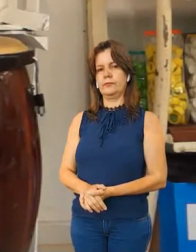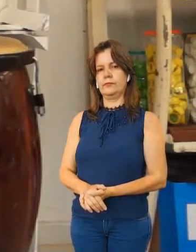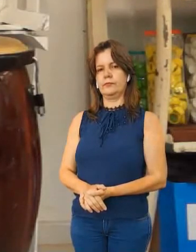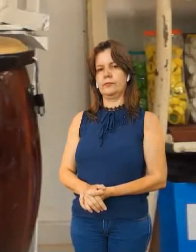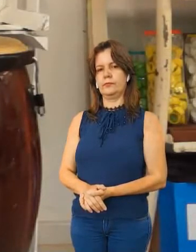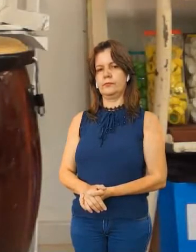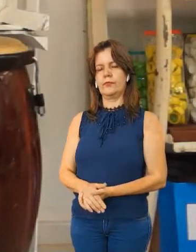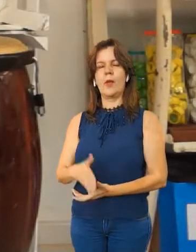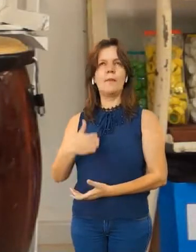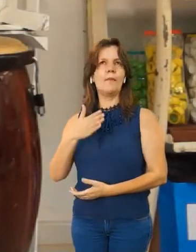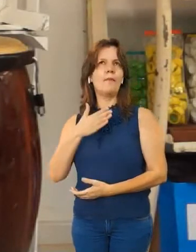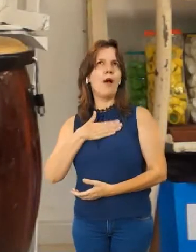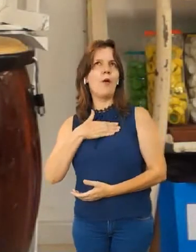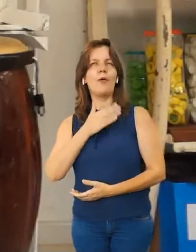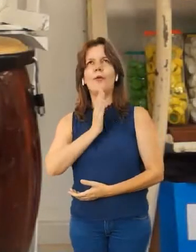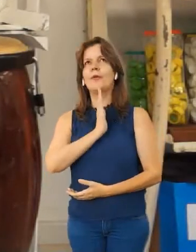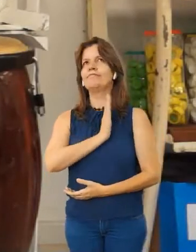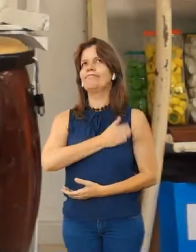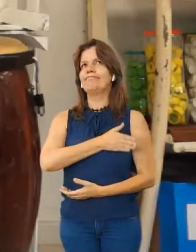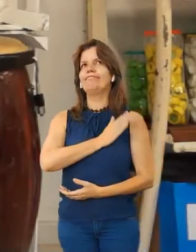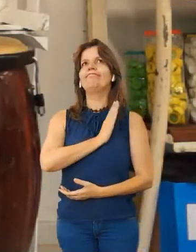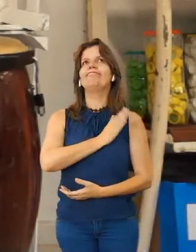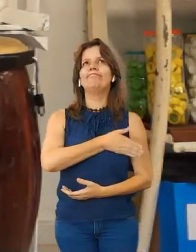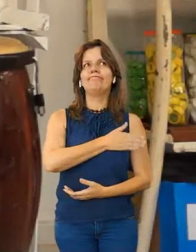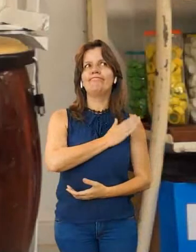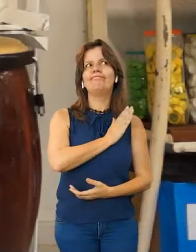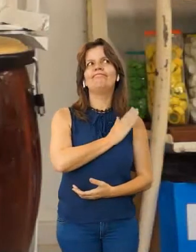Meu coração